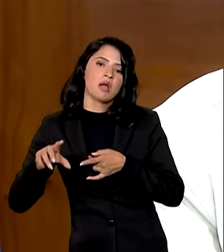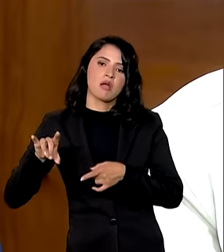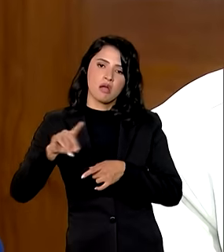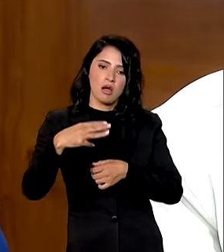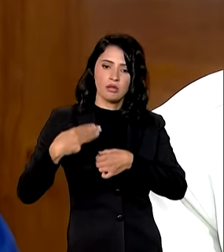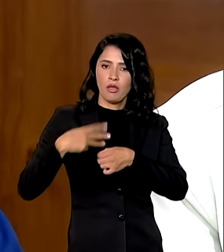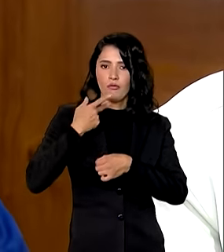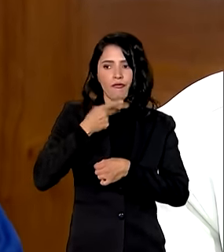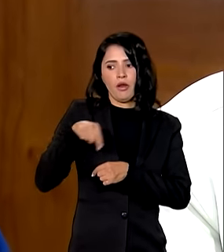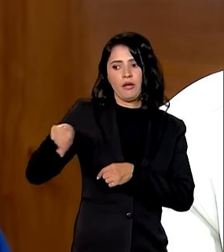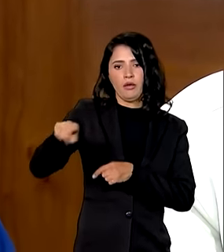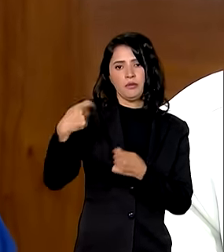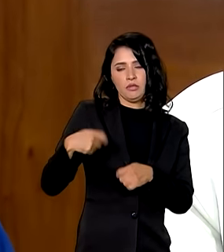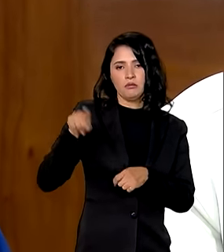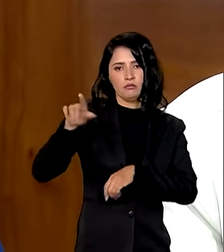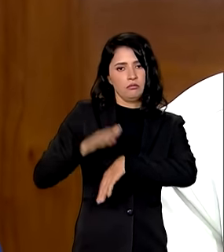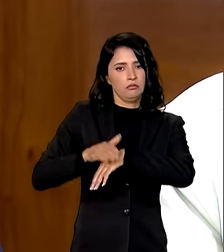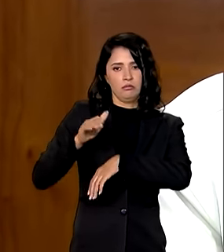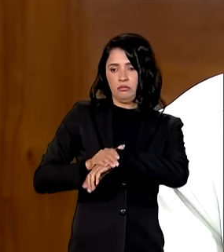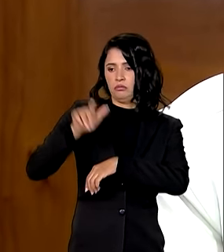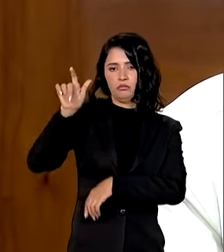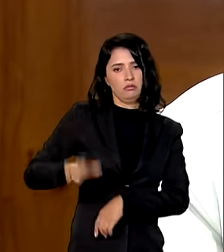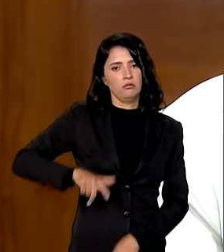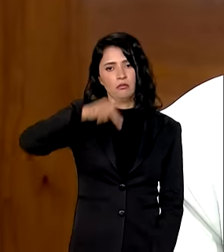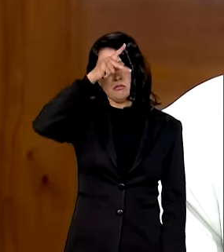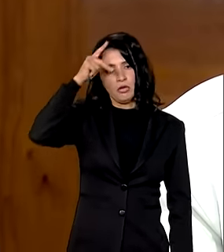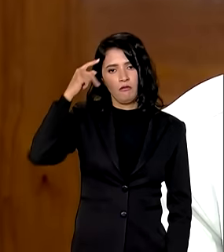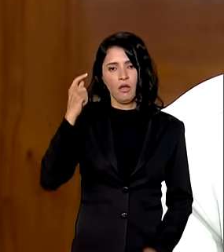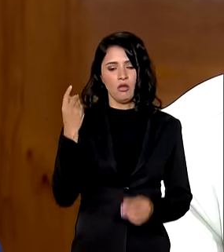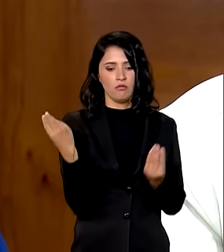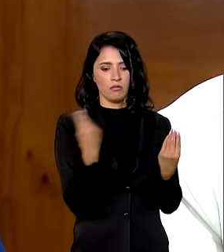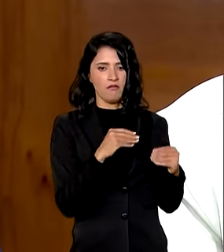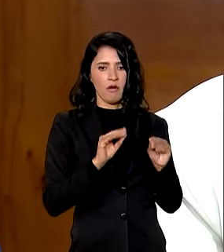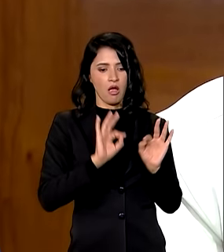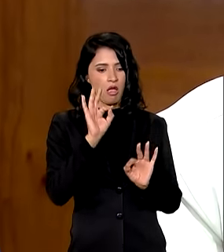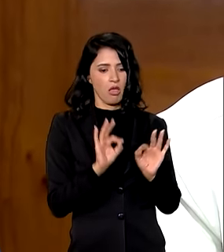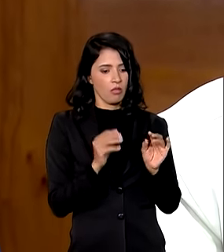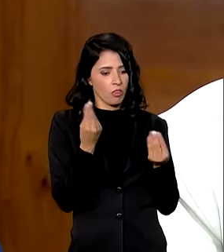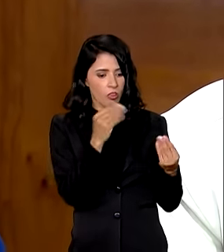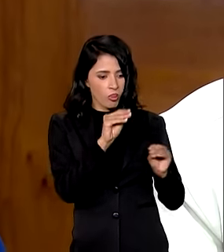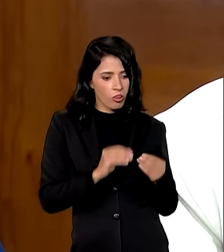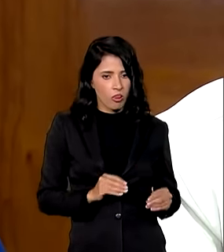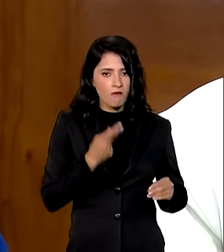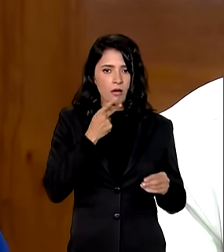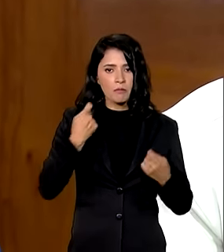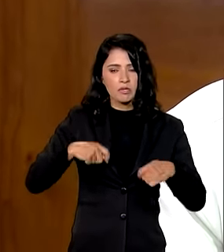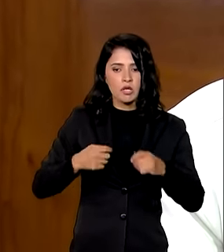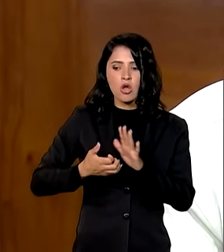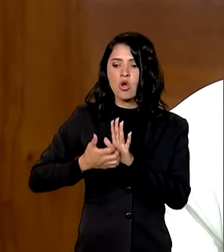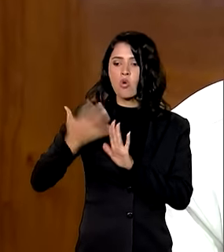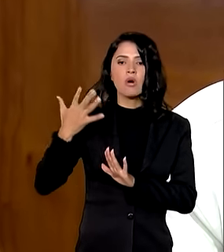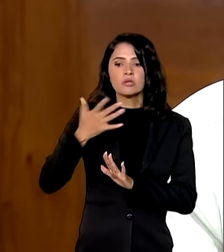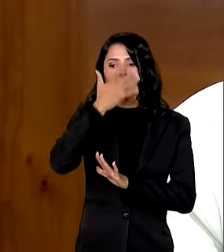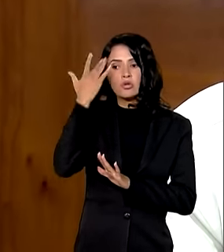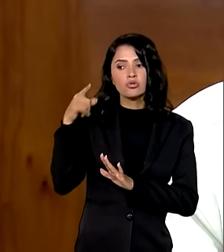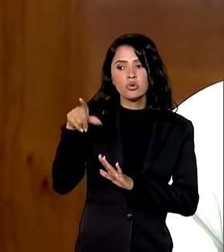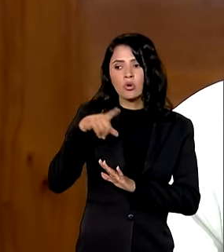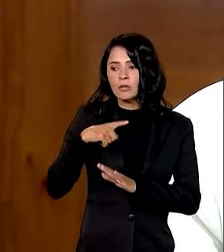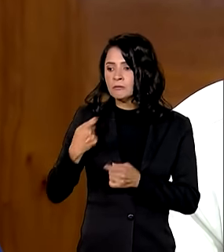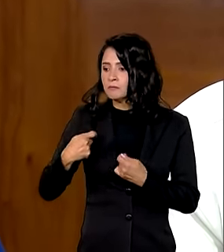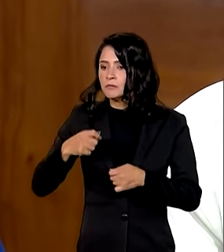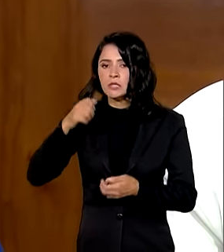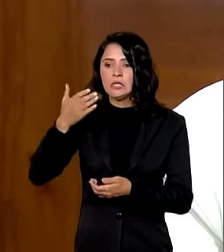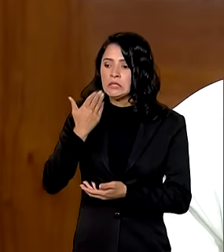município está precisando o plano é do prefeito quem dá fé ao plano e à necessidade é o prefeito quantas pessoas tem abrigado aquele prefeito cesta